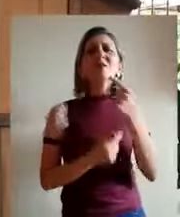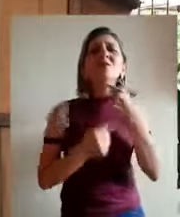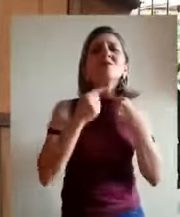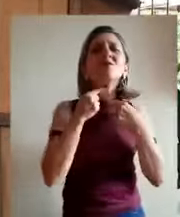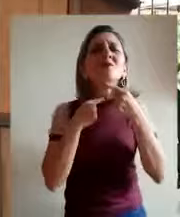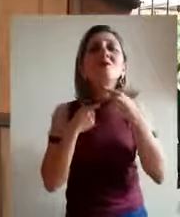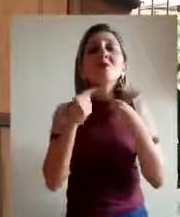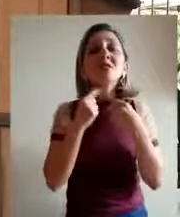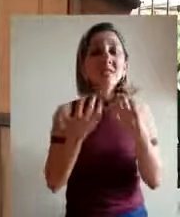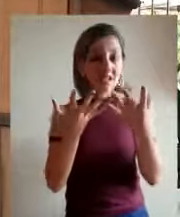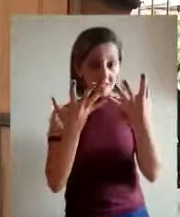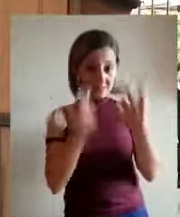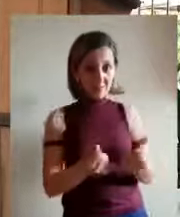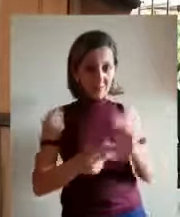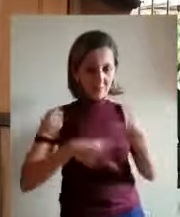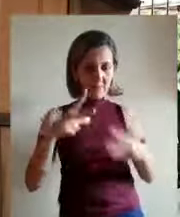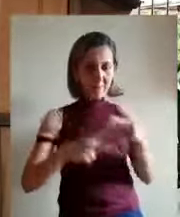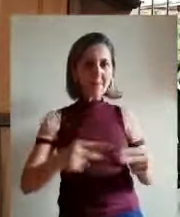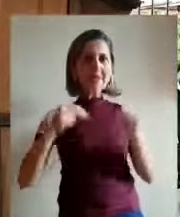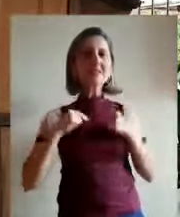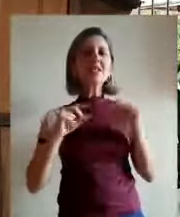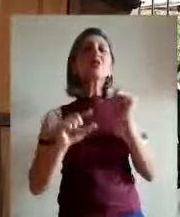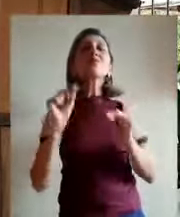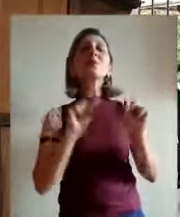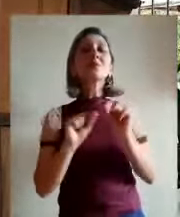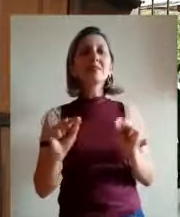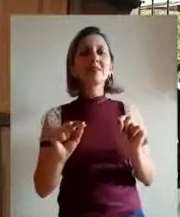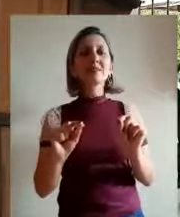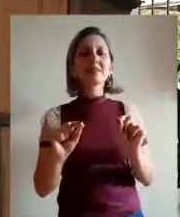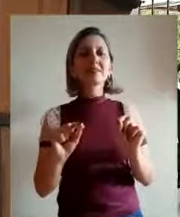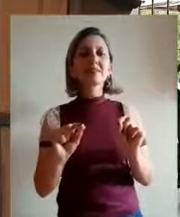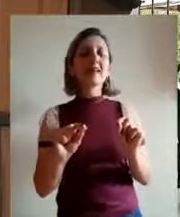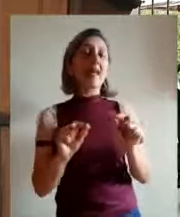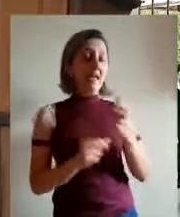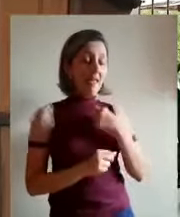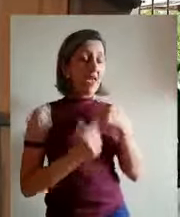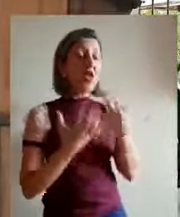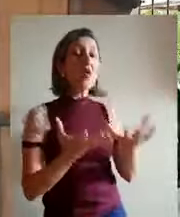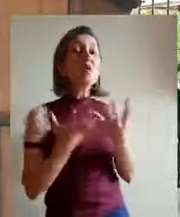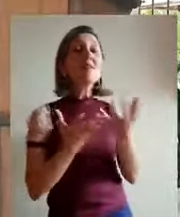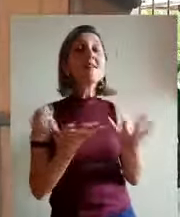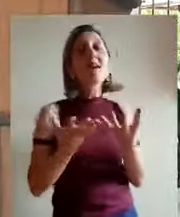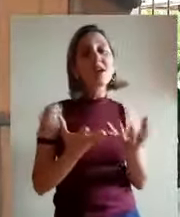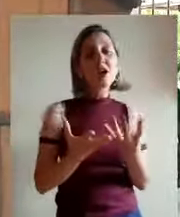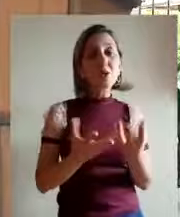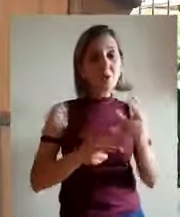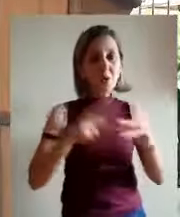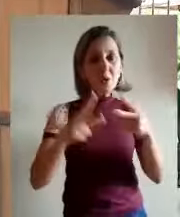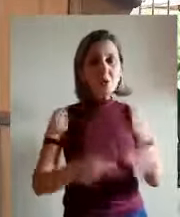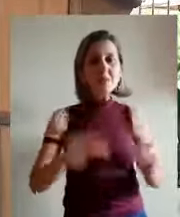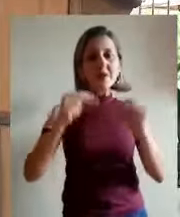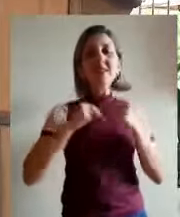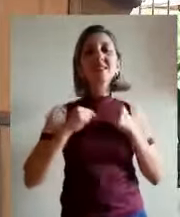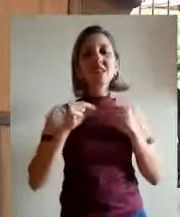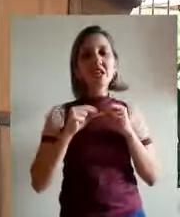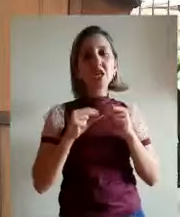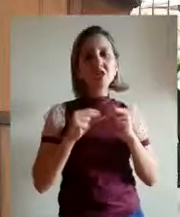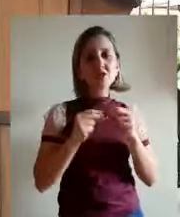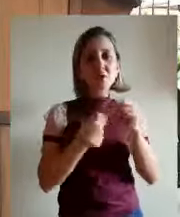Maravilhoso? Ah, eu gostaria de ganhar essa o quê? Ah, um litro de álcool em gel e uma máscara!